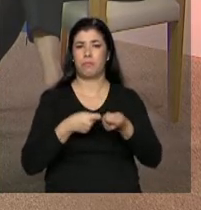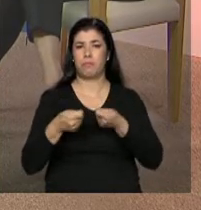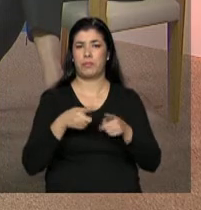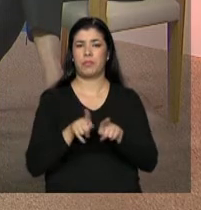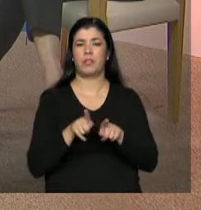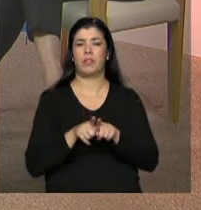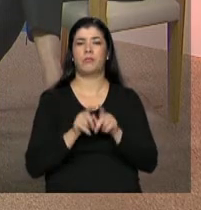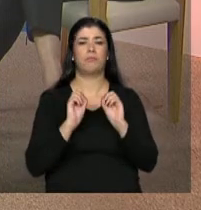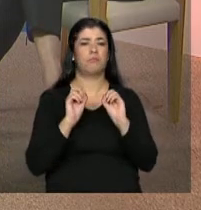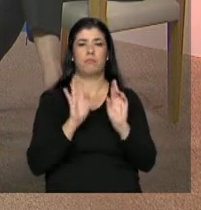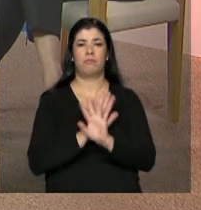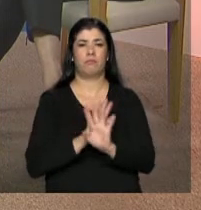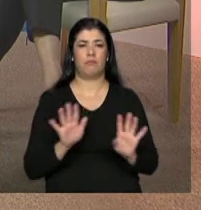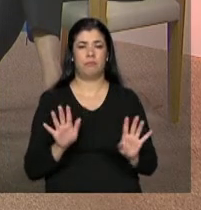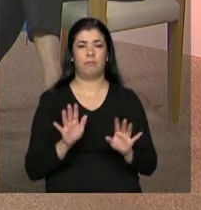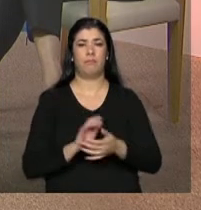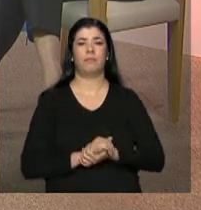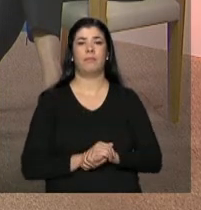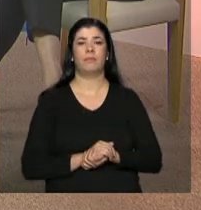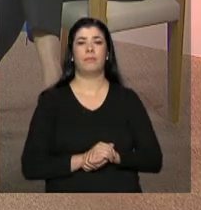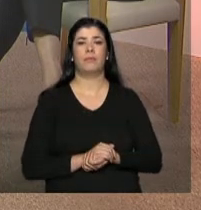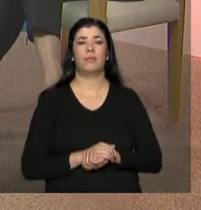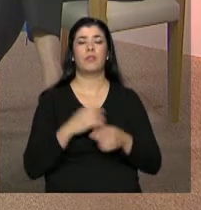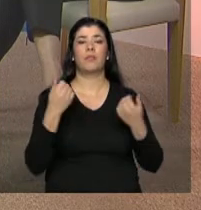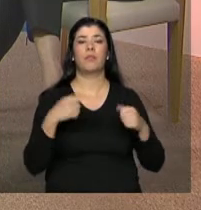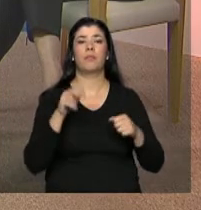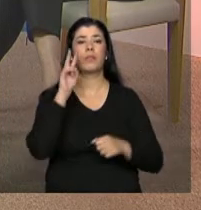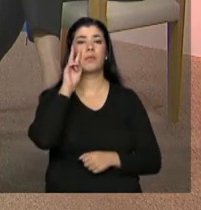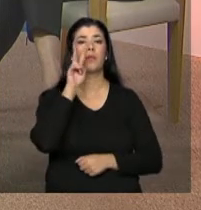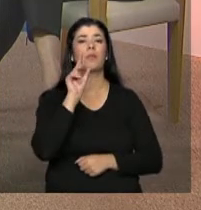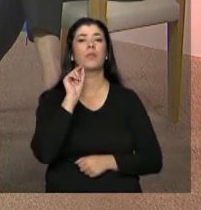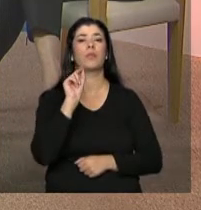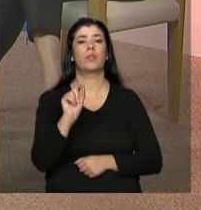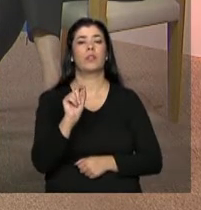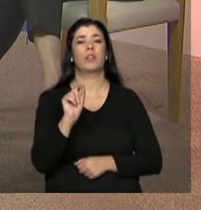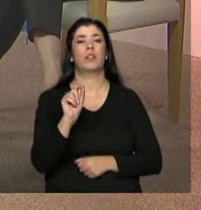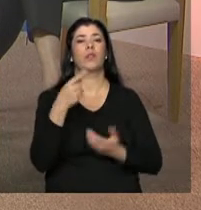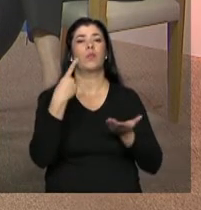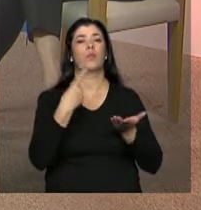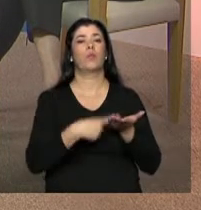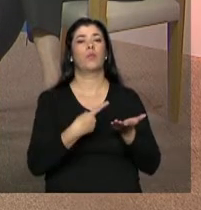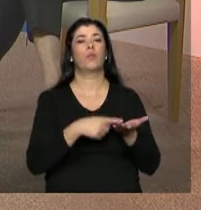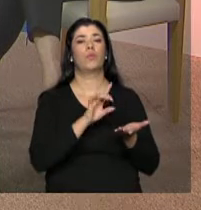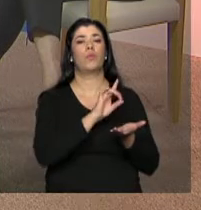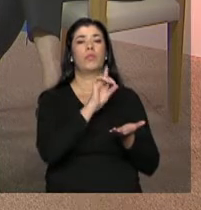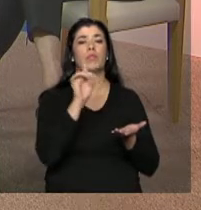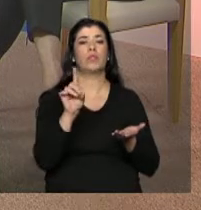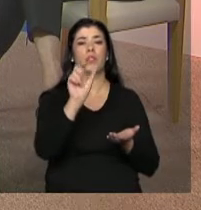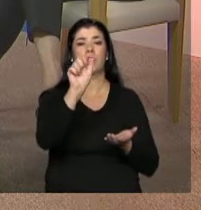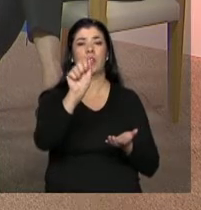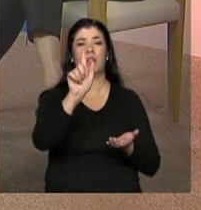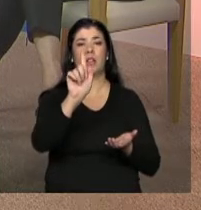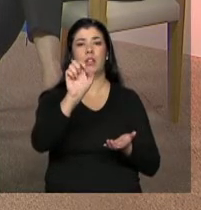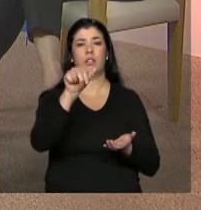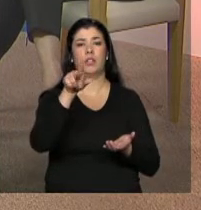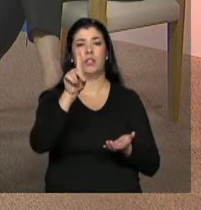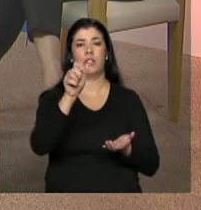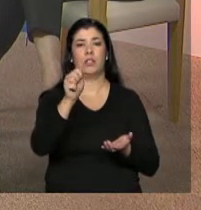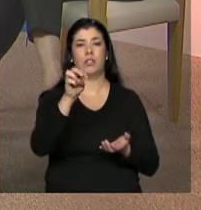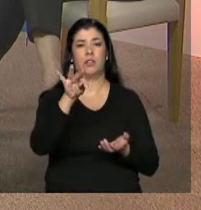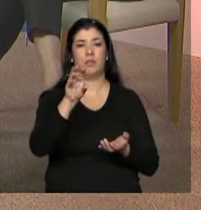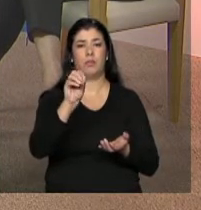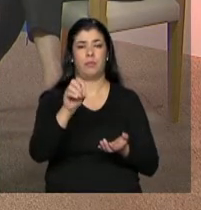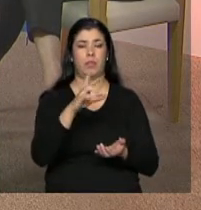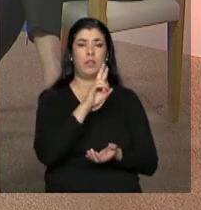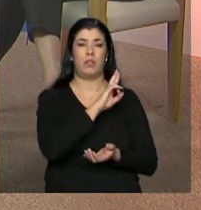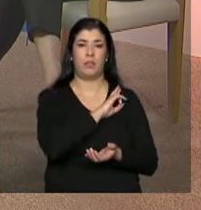a observância, é quanto ao agendamento. Então, temos que lembrar que é um trabalho do